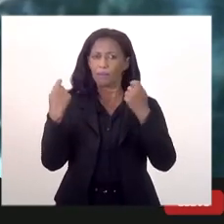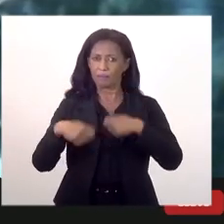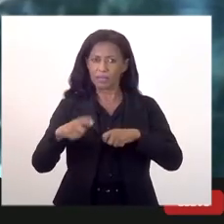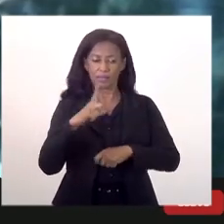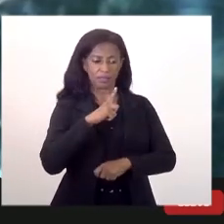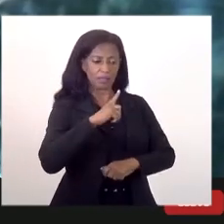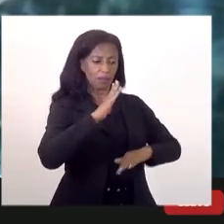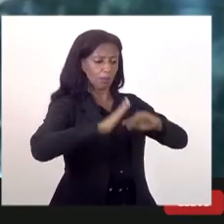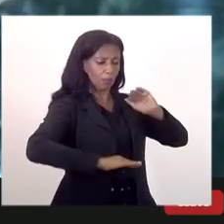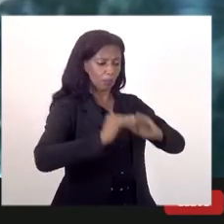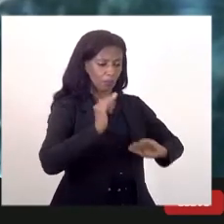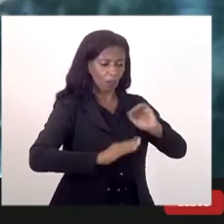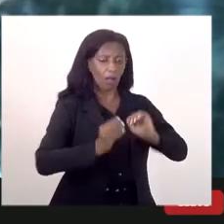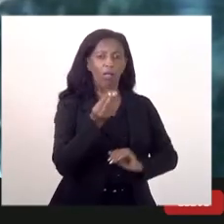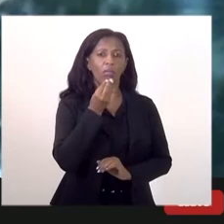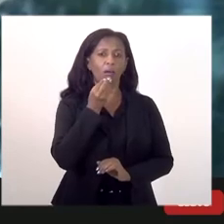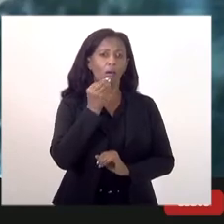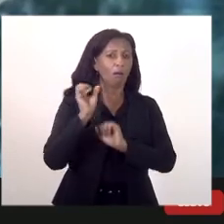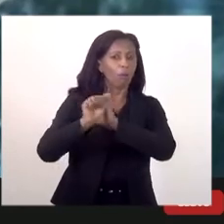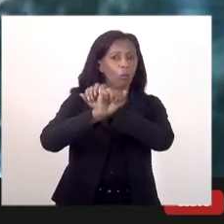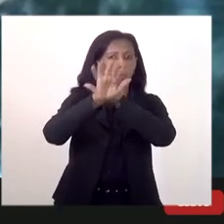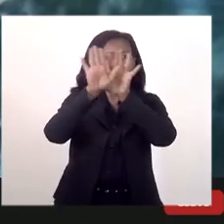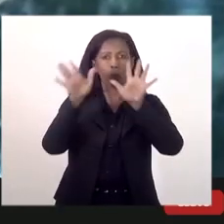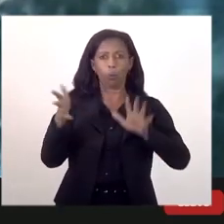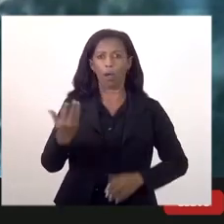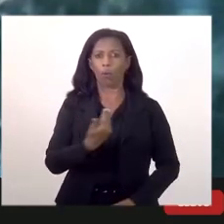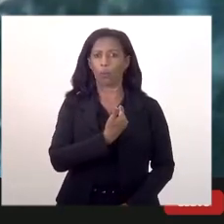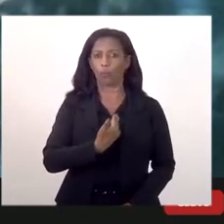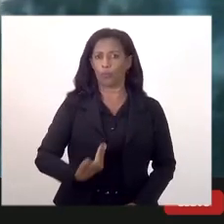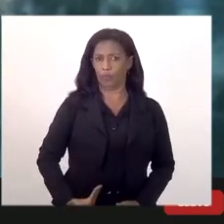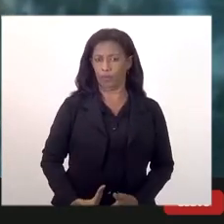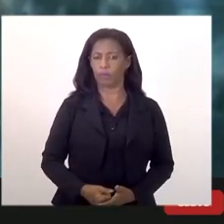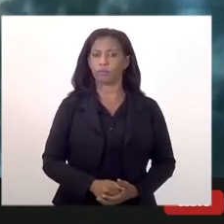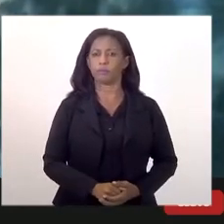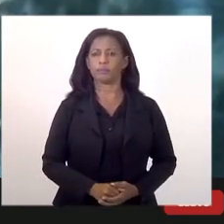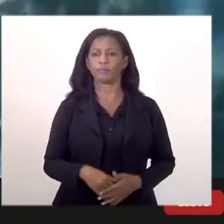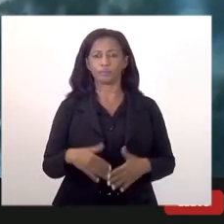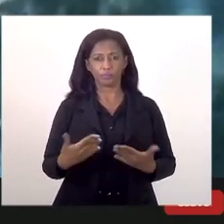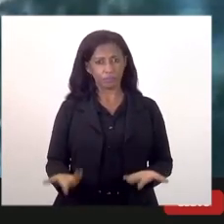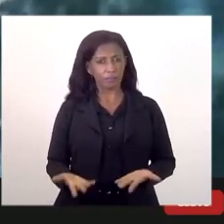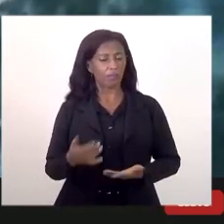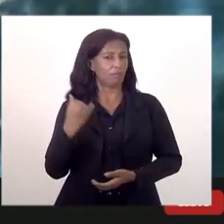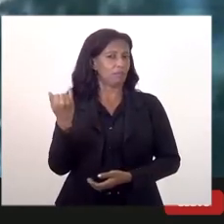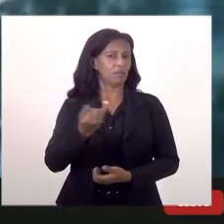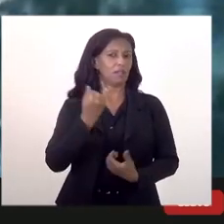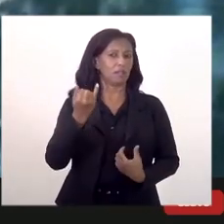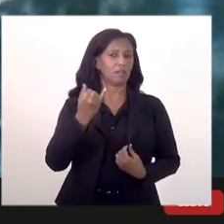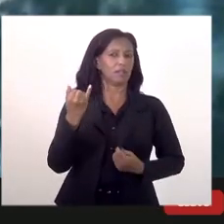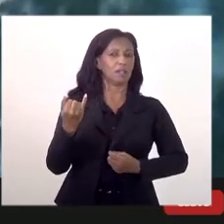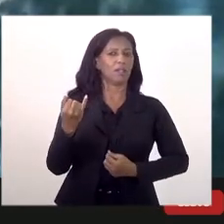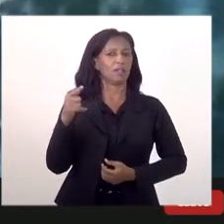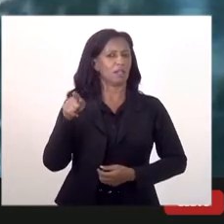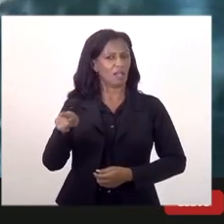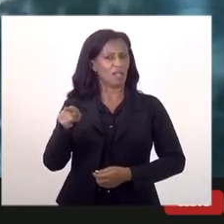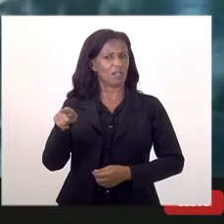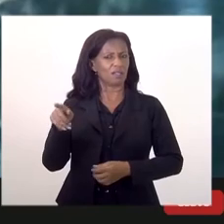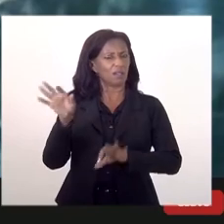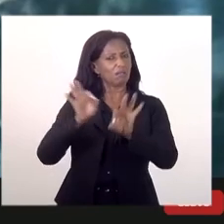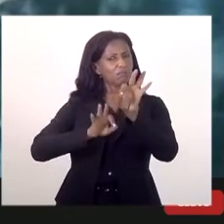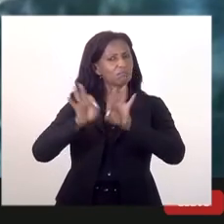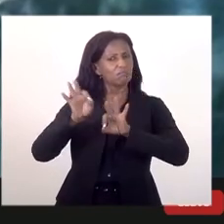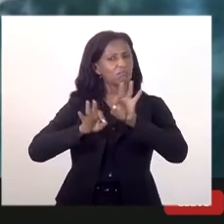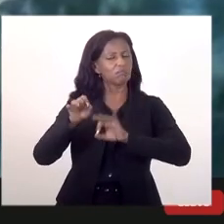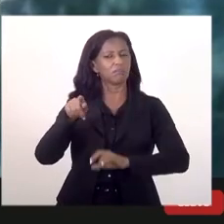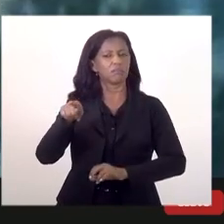dar transparência ao governo tá então isso aí é muito importante e essa é a bandeira que nós levantamos